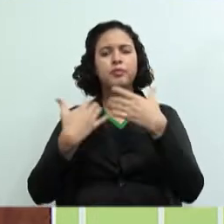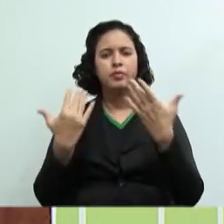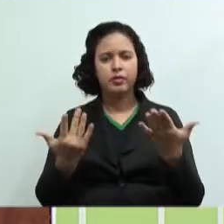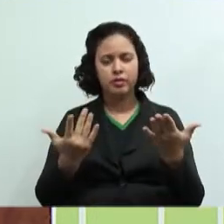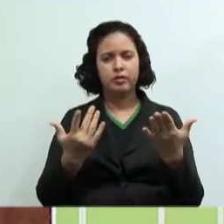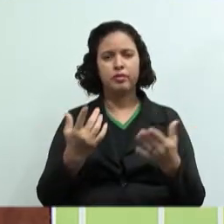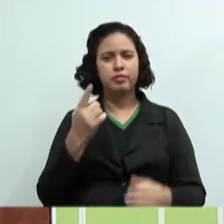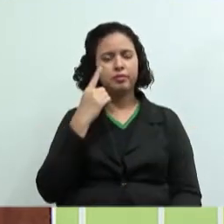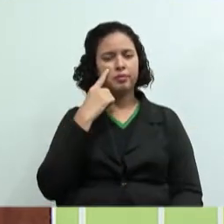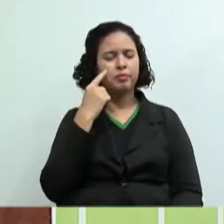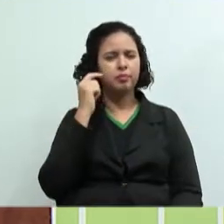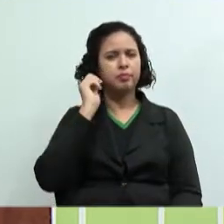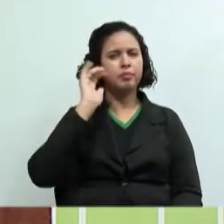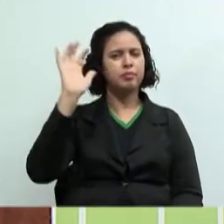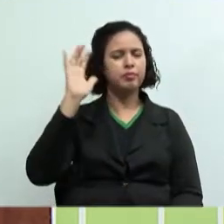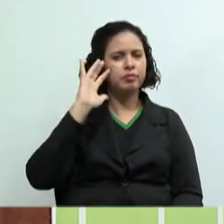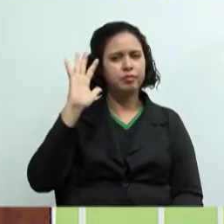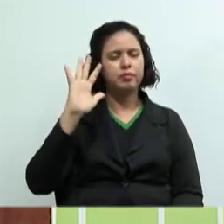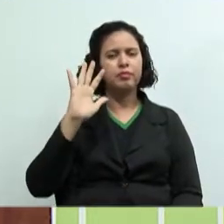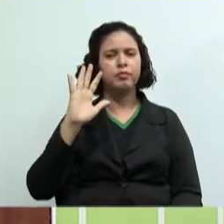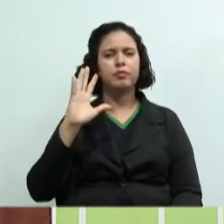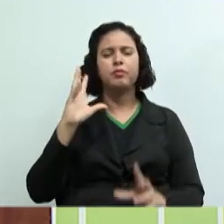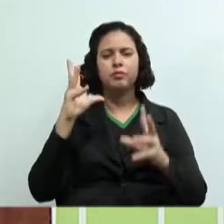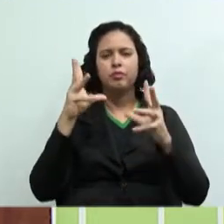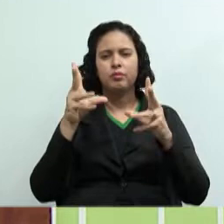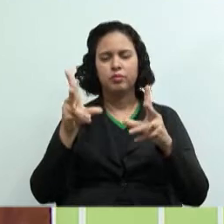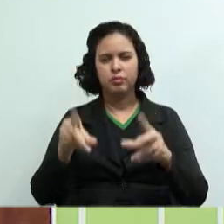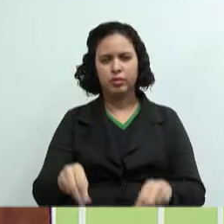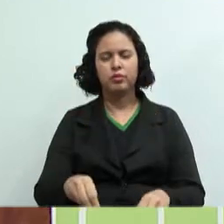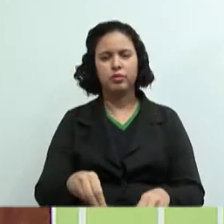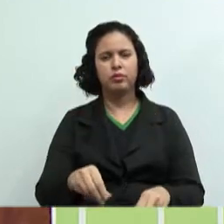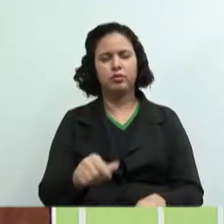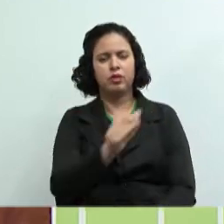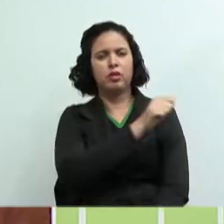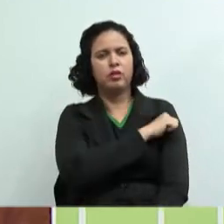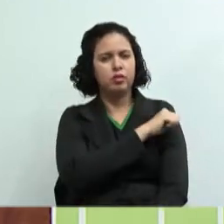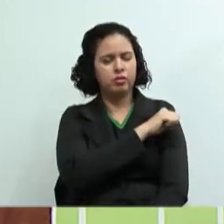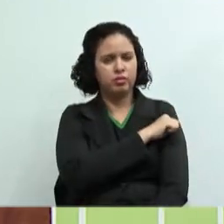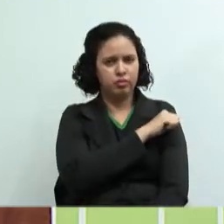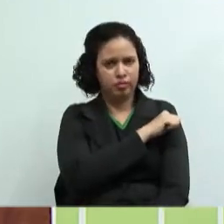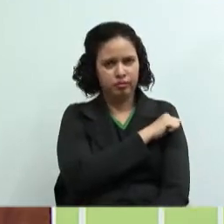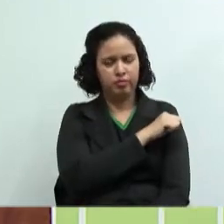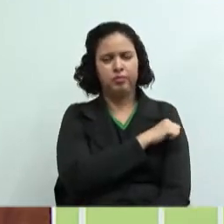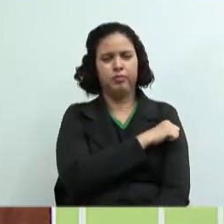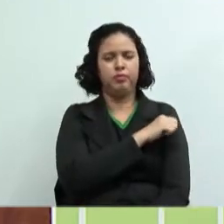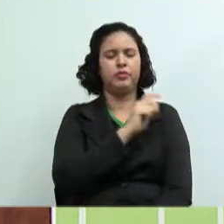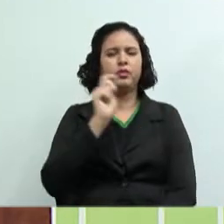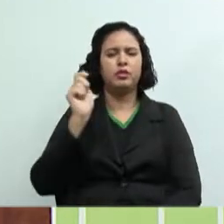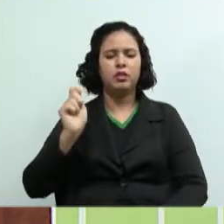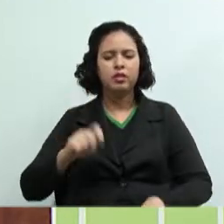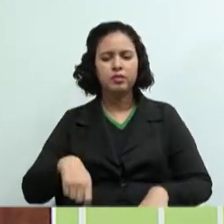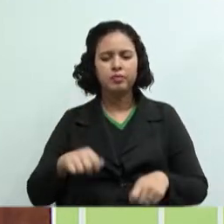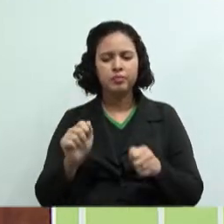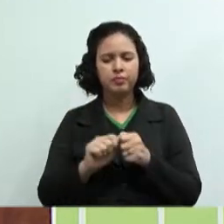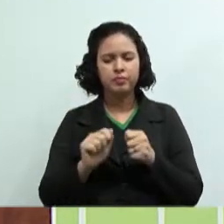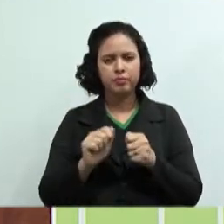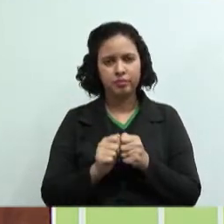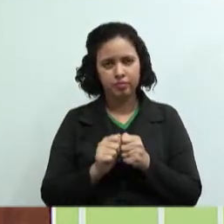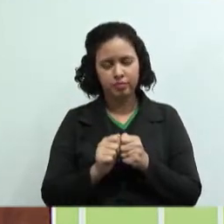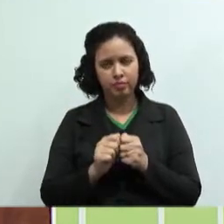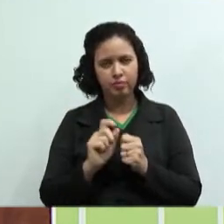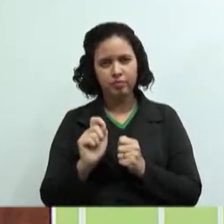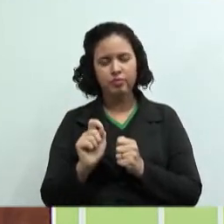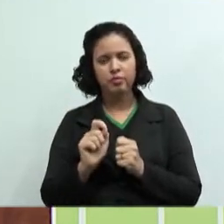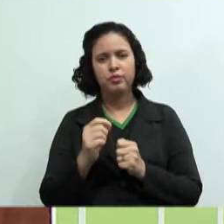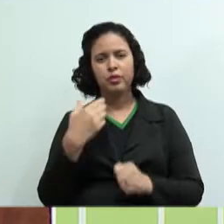né? Sei que vocês, muitos alunos têm esse espírito empreendedor. Qual será a produção desse doce especial que você vai